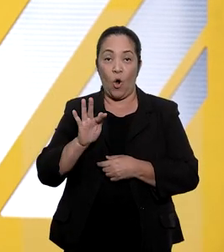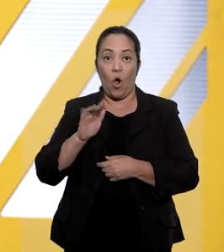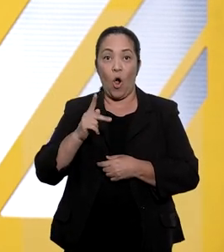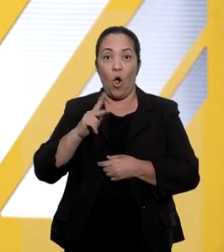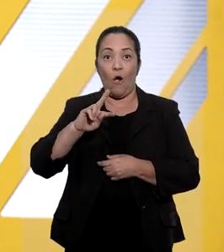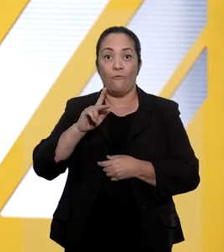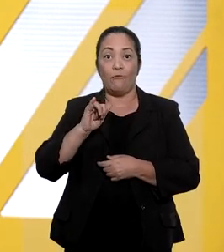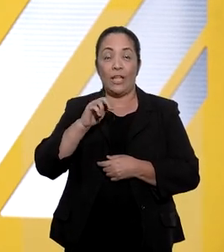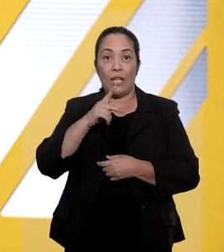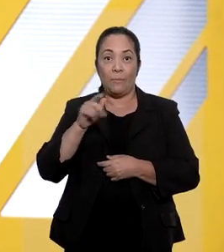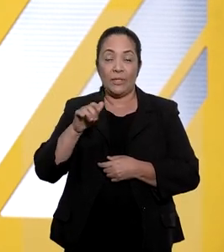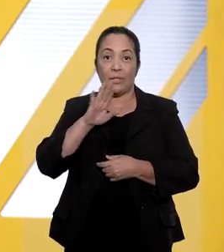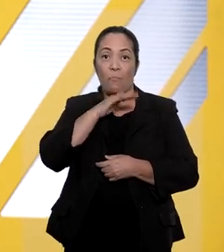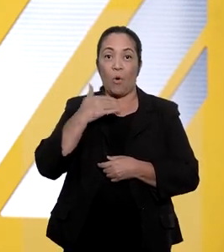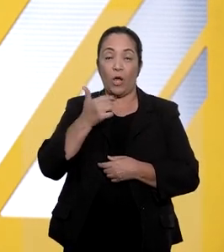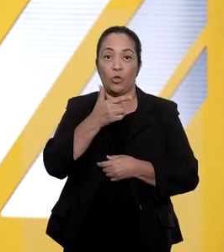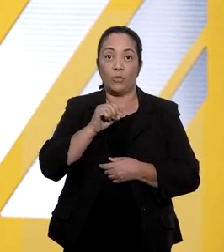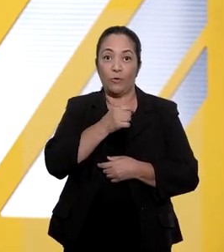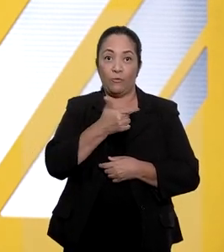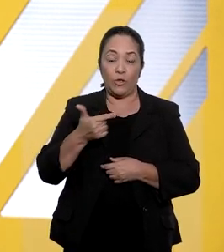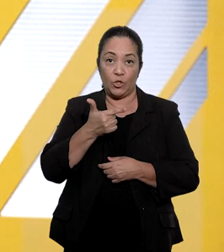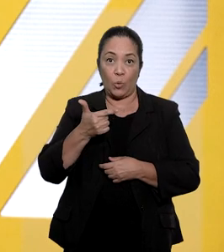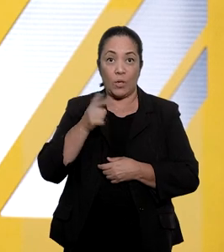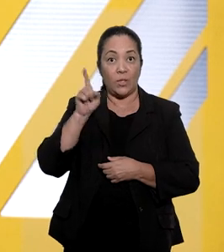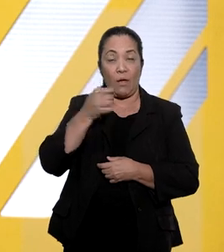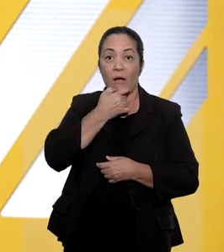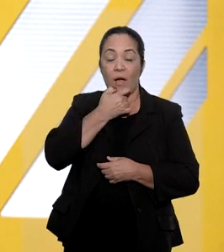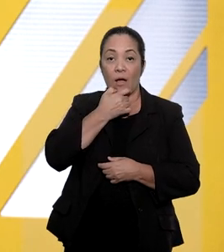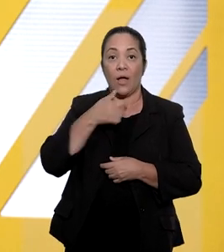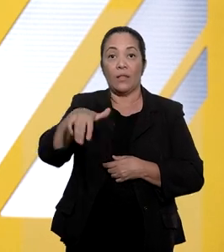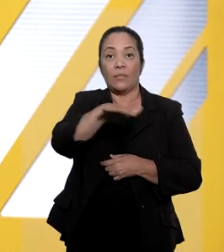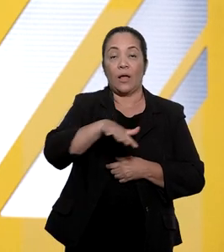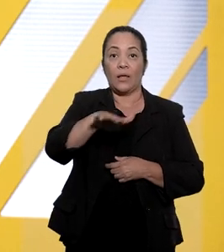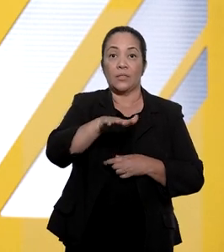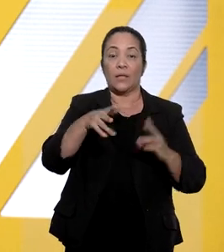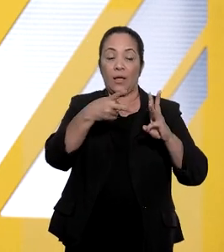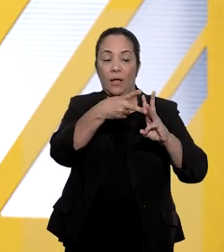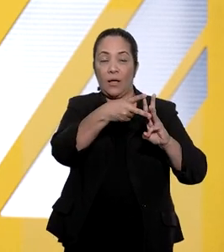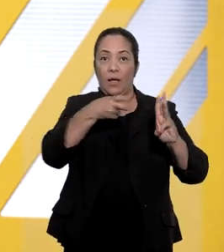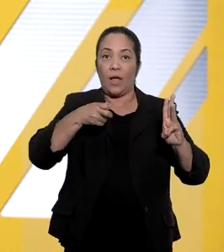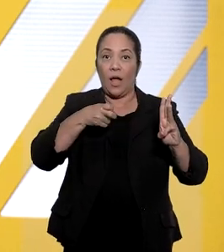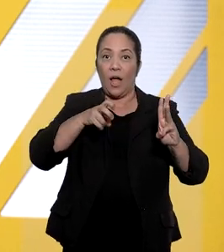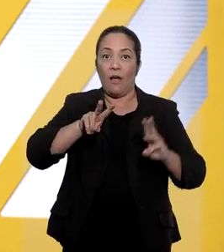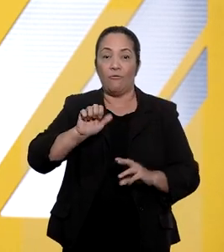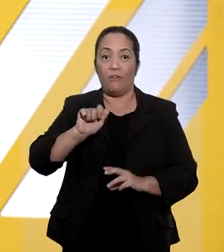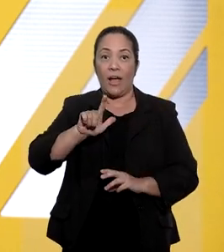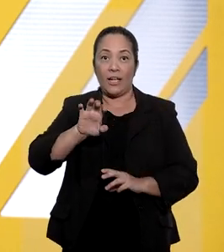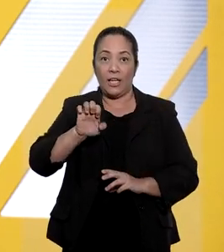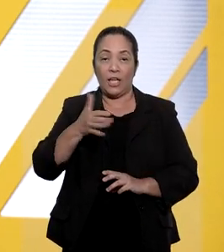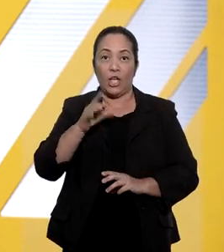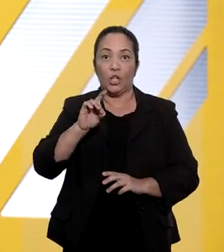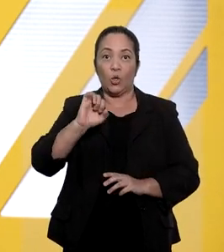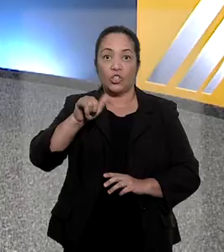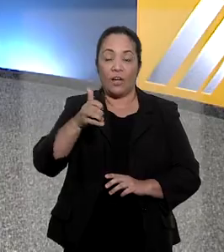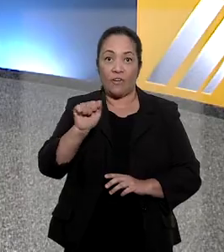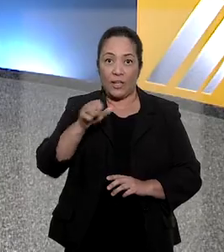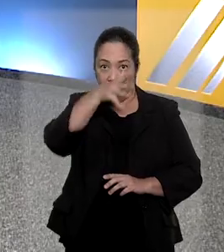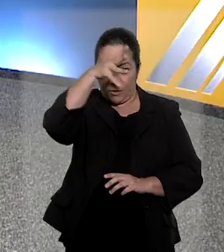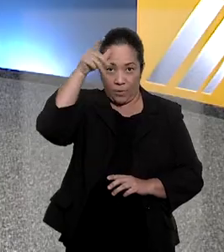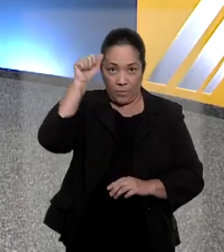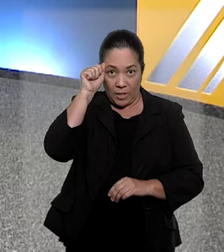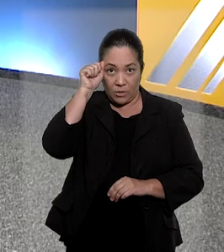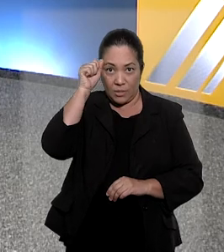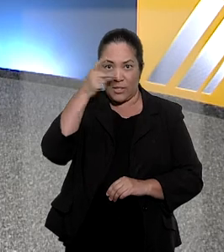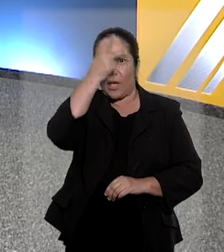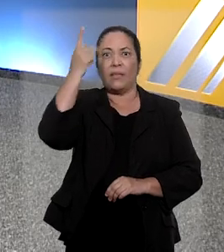assassinados em 2022 nas proximidades da terra indígena Vale do Javari, no Amazonas. Os